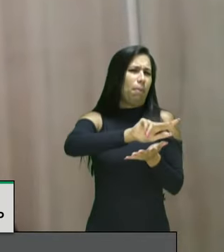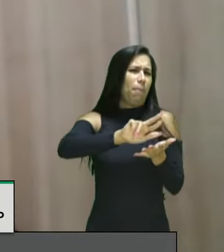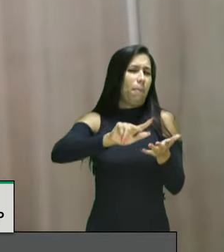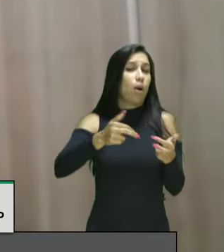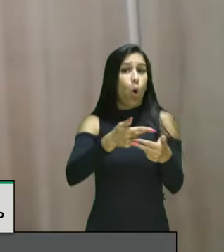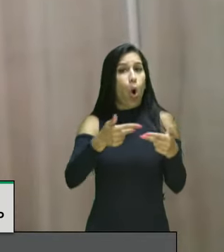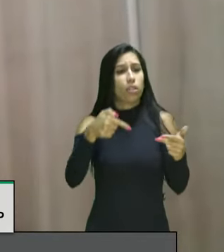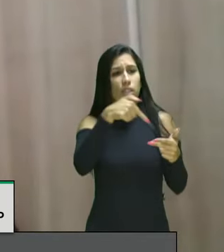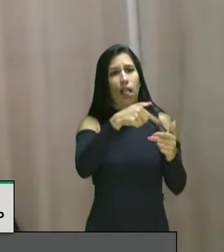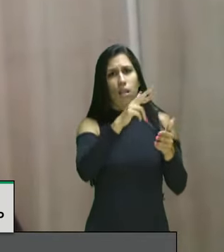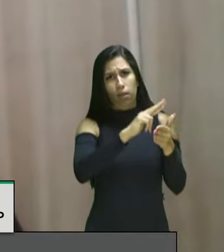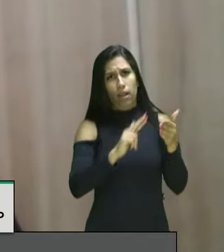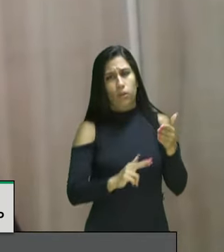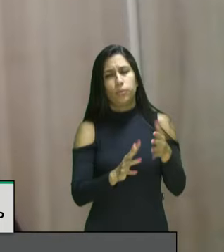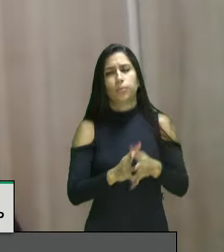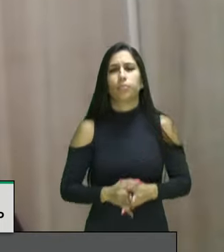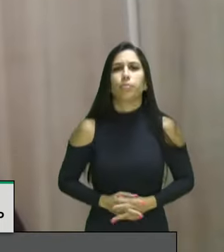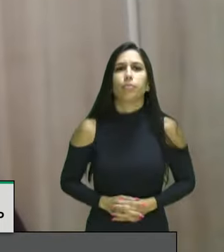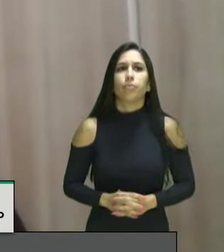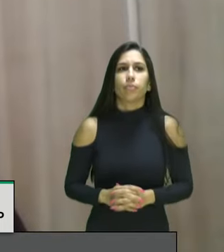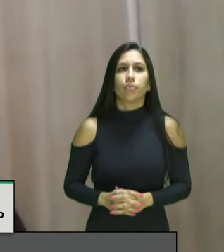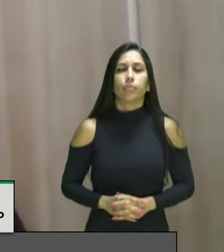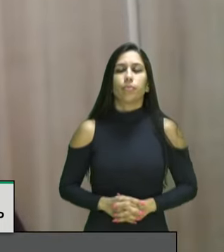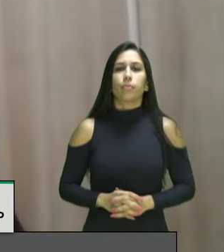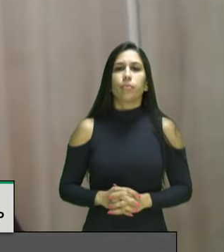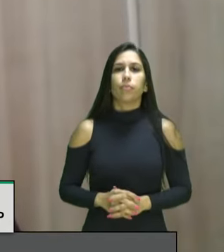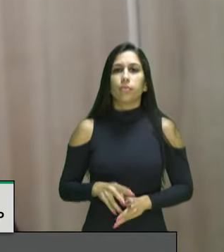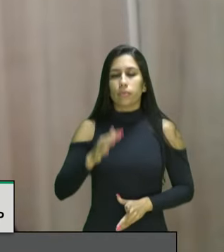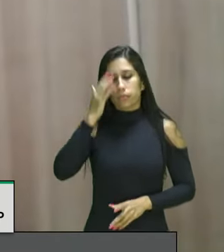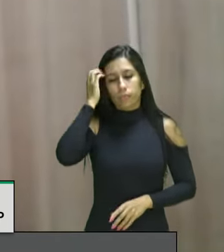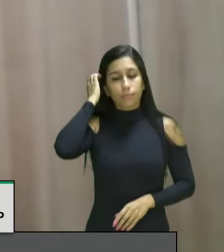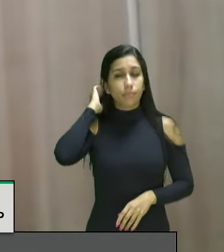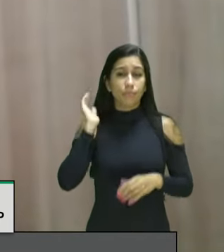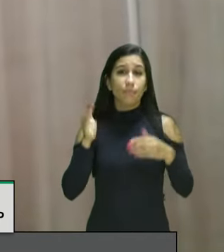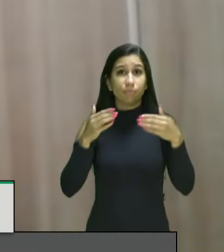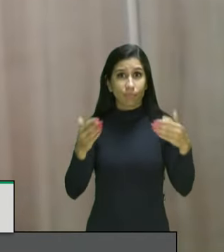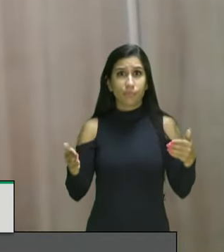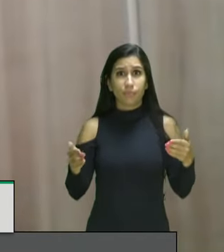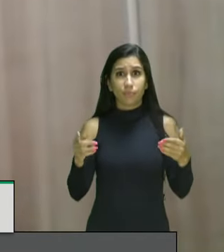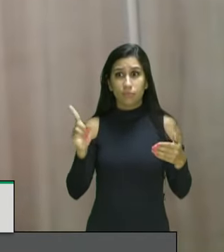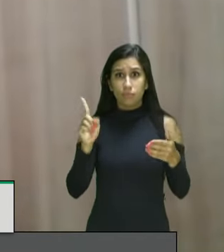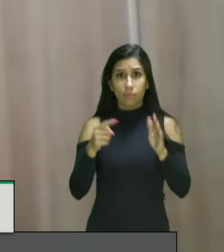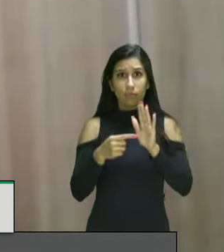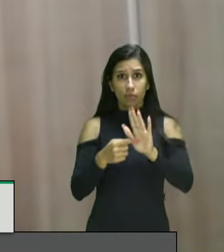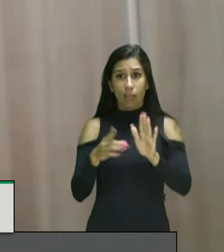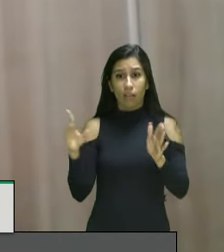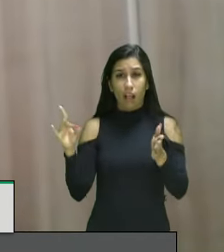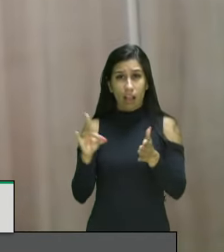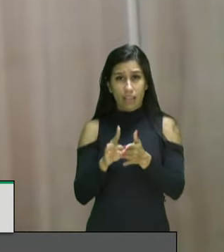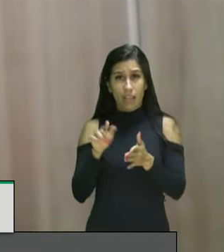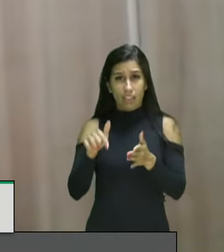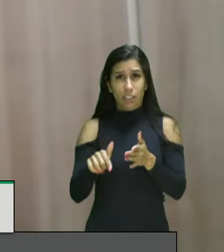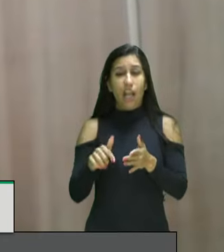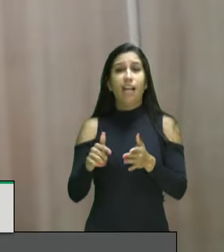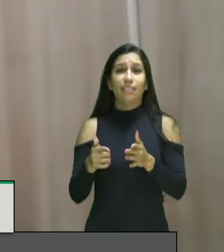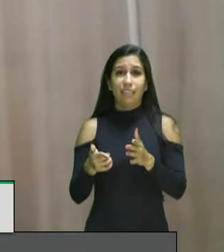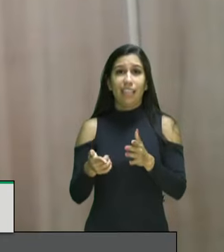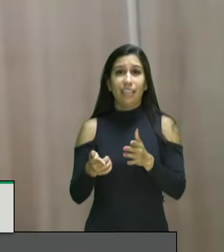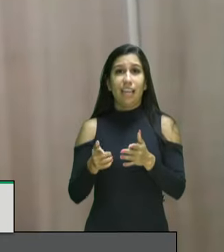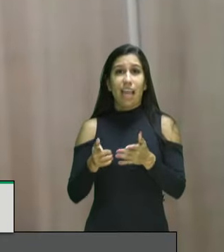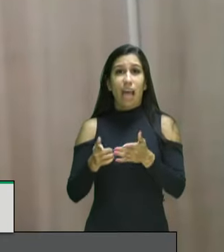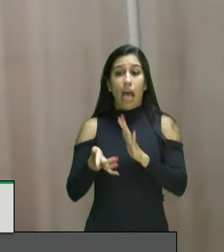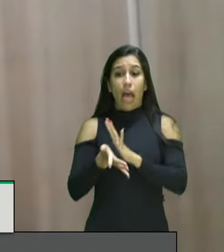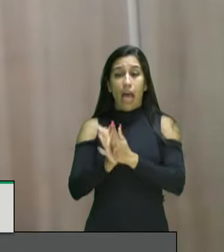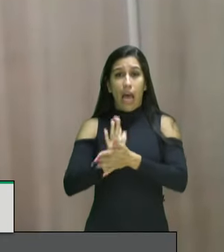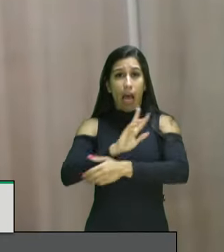então essa diante dessa realidade do racismo estrutural e institucional que se instala